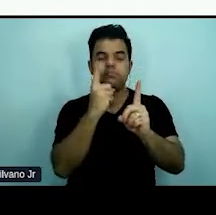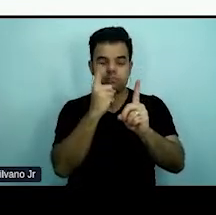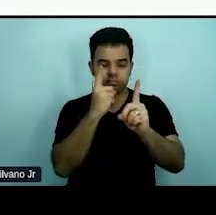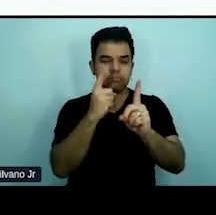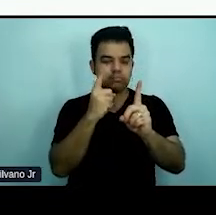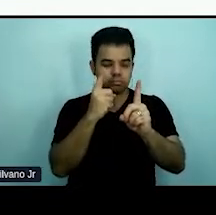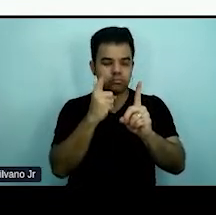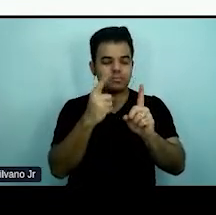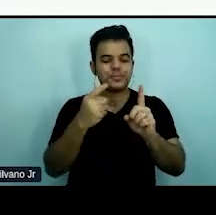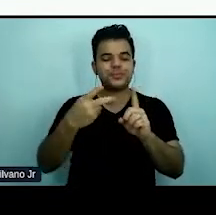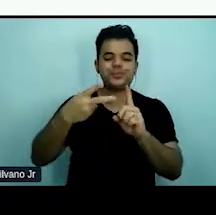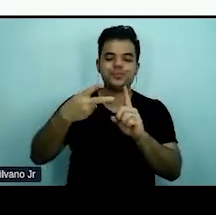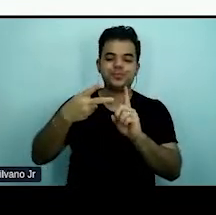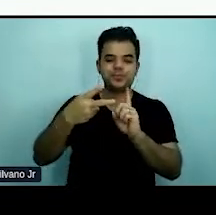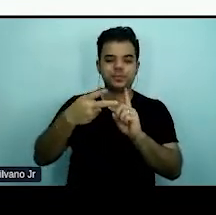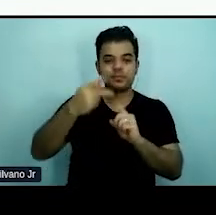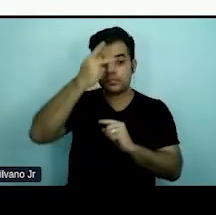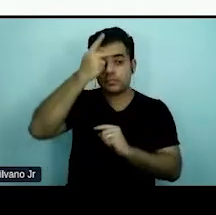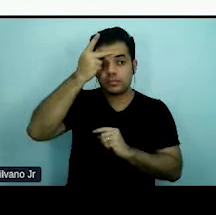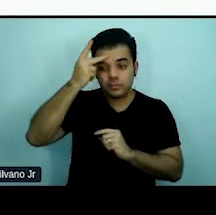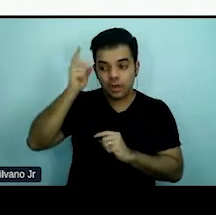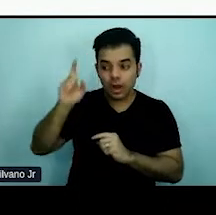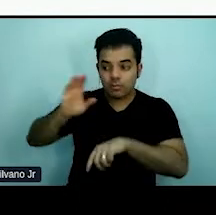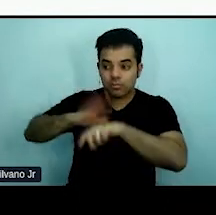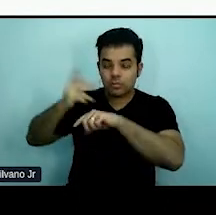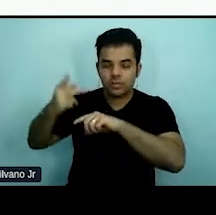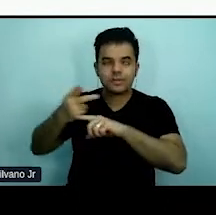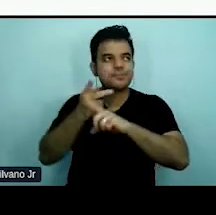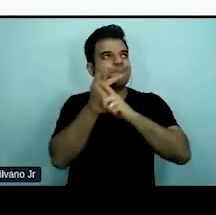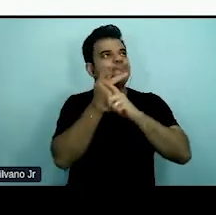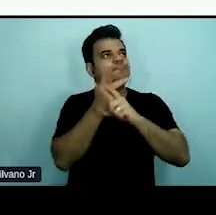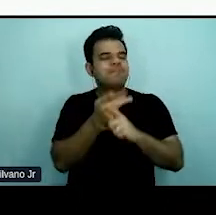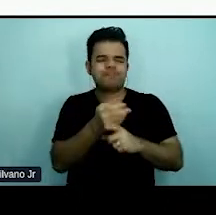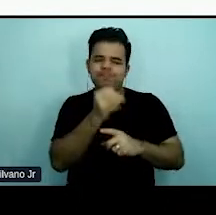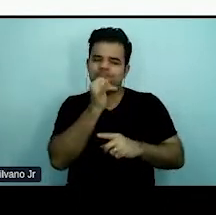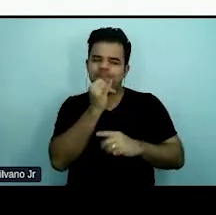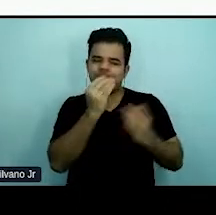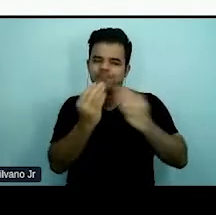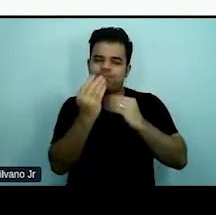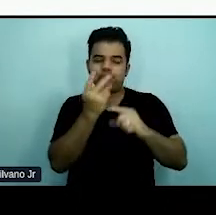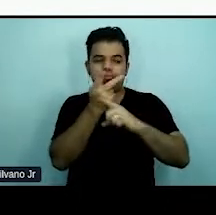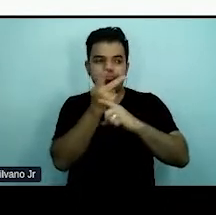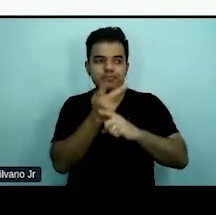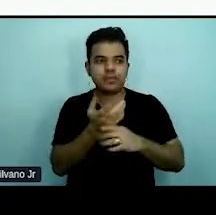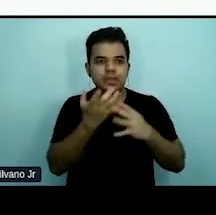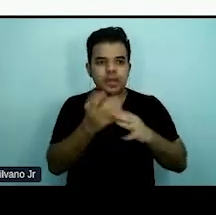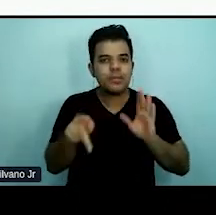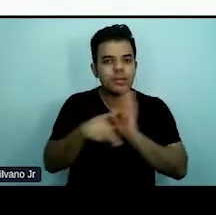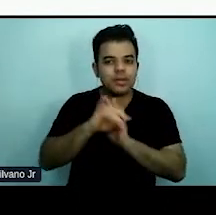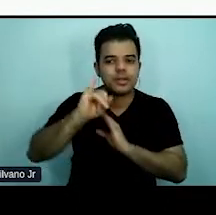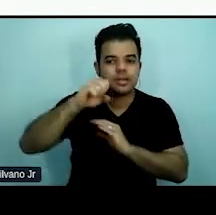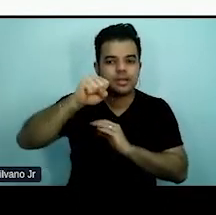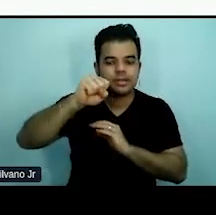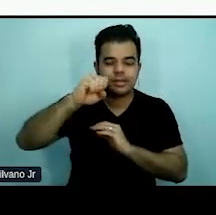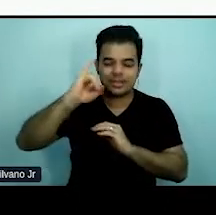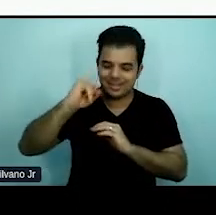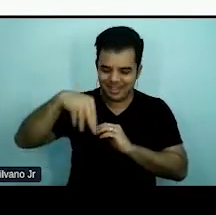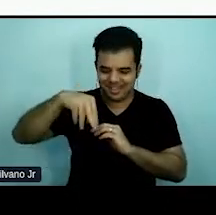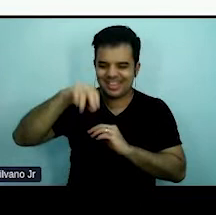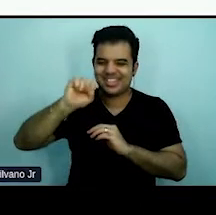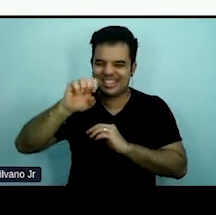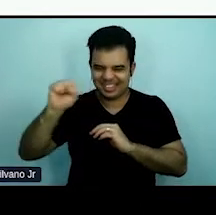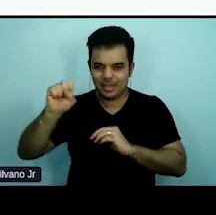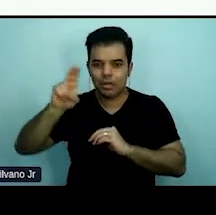um texto. A pessoa está buscando, por exemplo, um usuário do INSS, está buscando entender